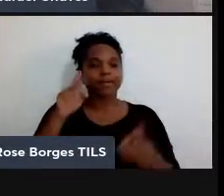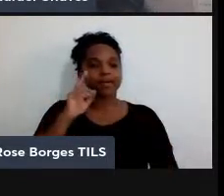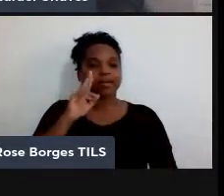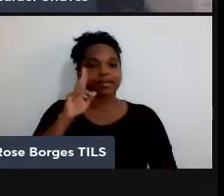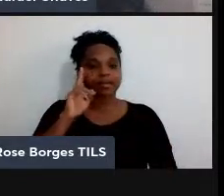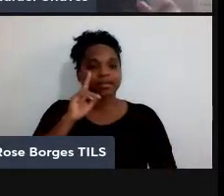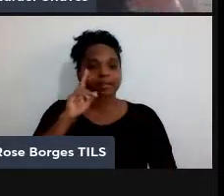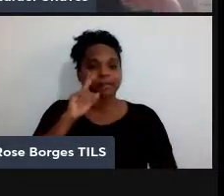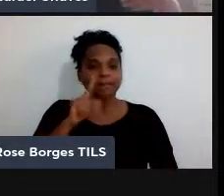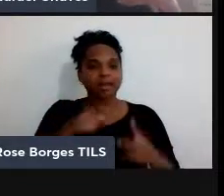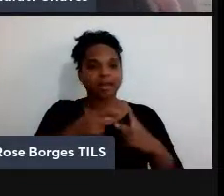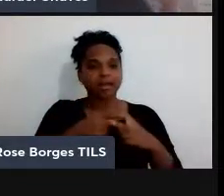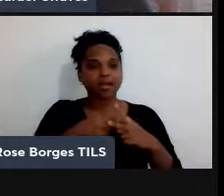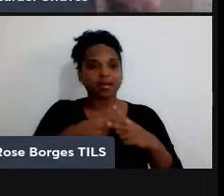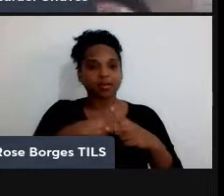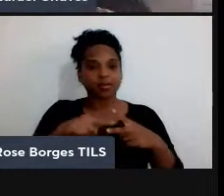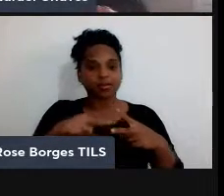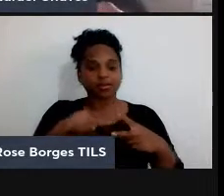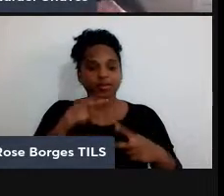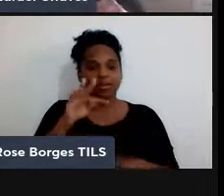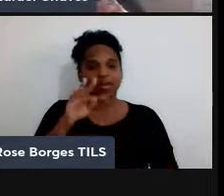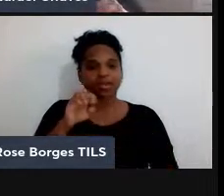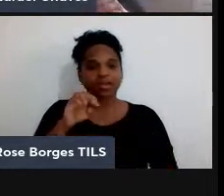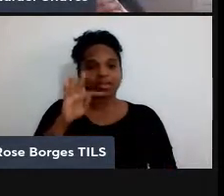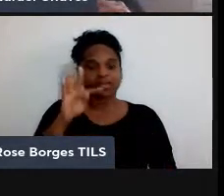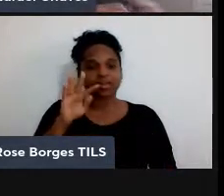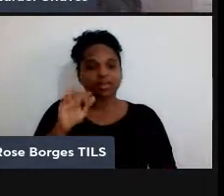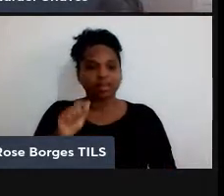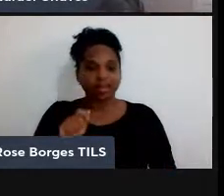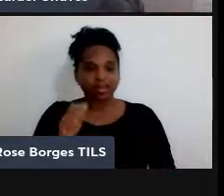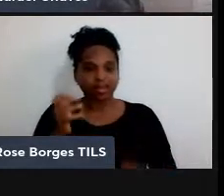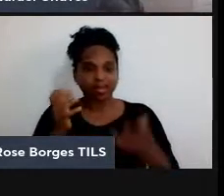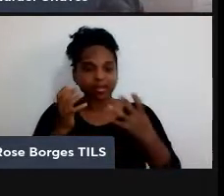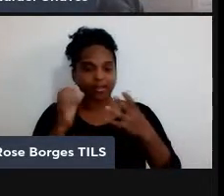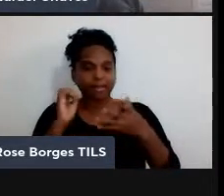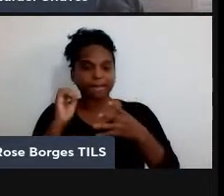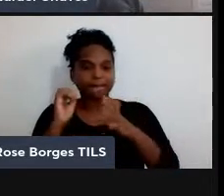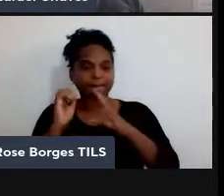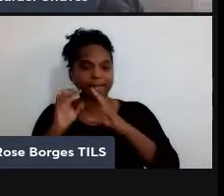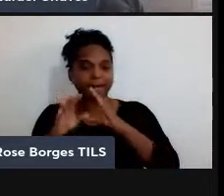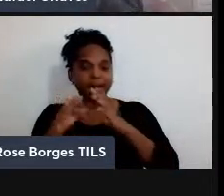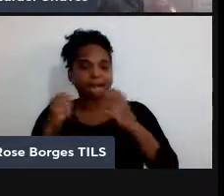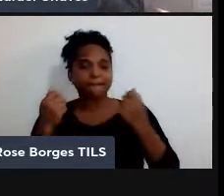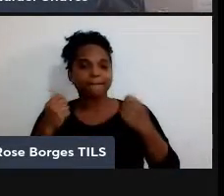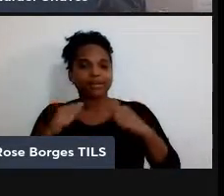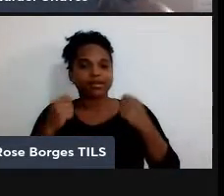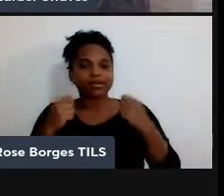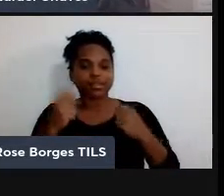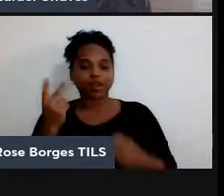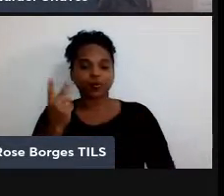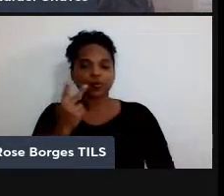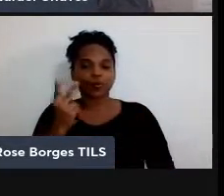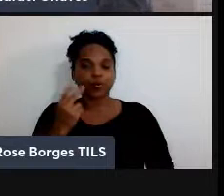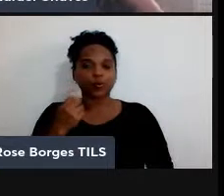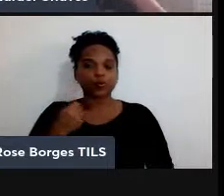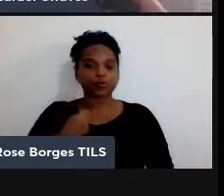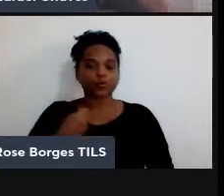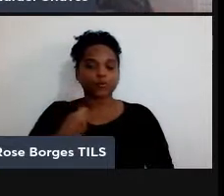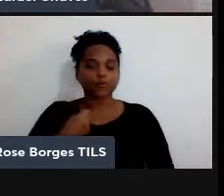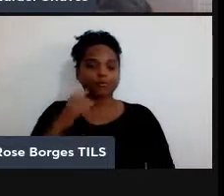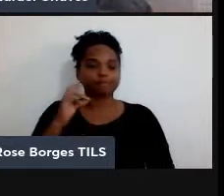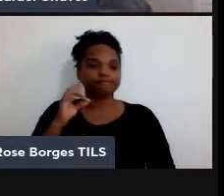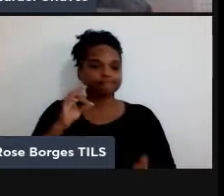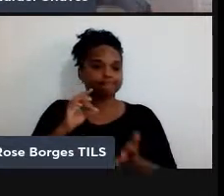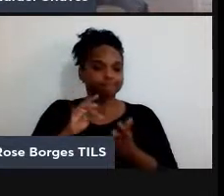θ e φ, a princípio, se ela quer enviar isso com precisão infinita, ela vai precisar enviar dois números reais infinitos. Ou seja,